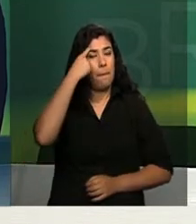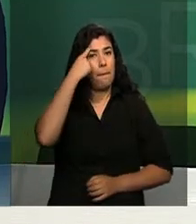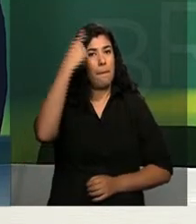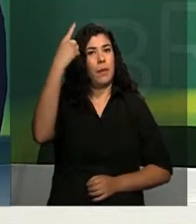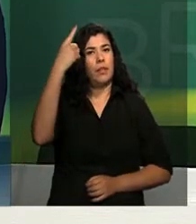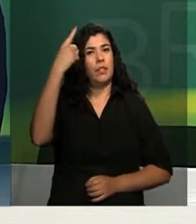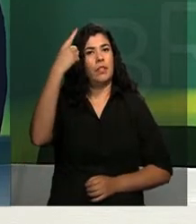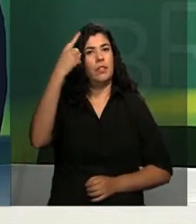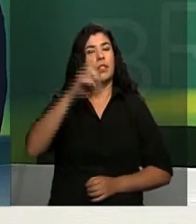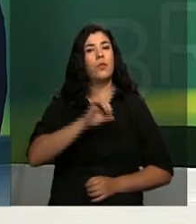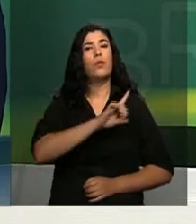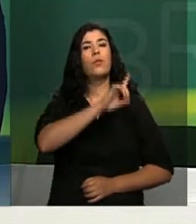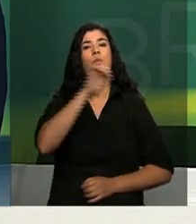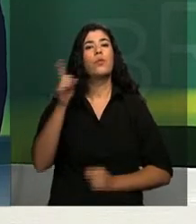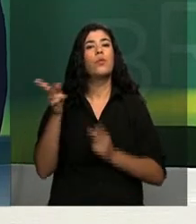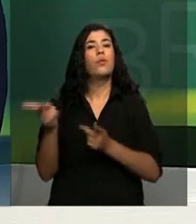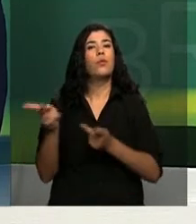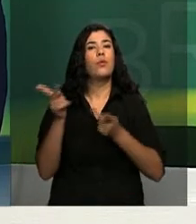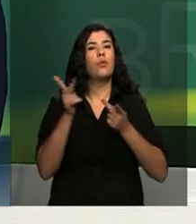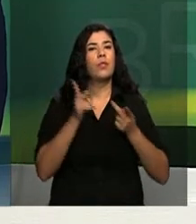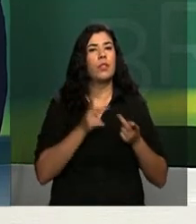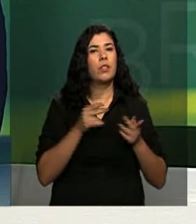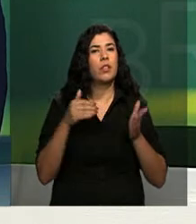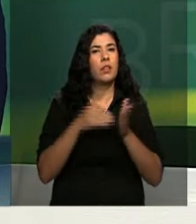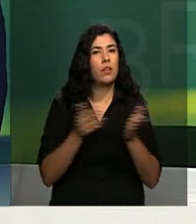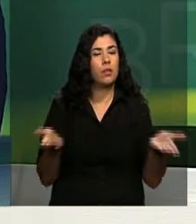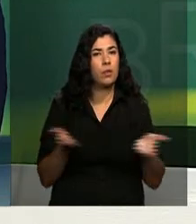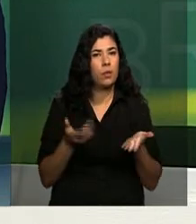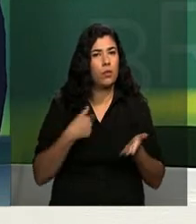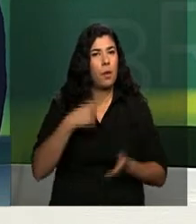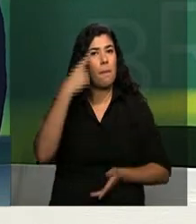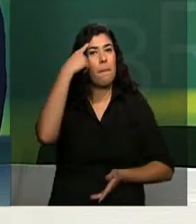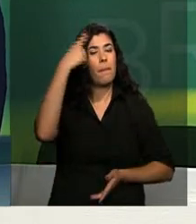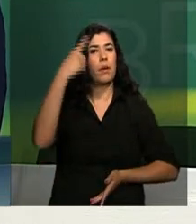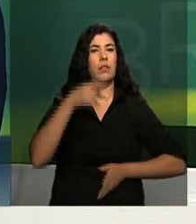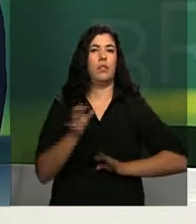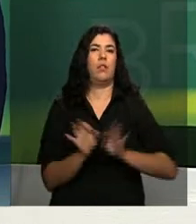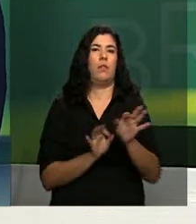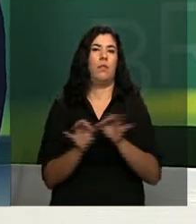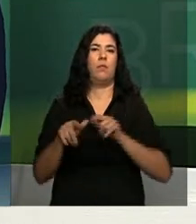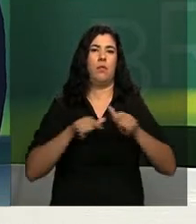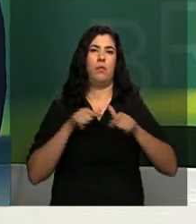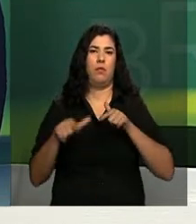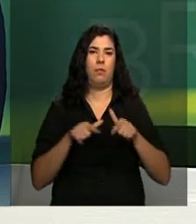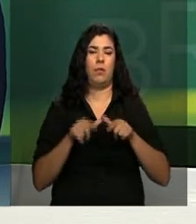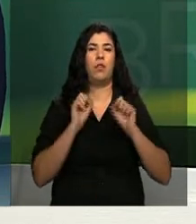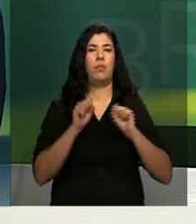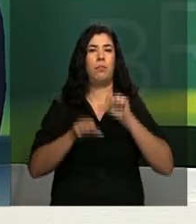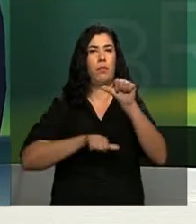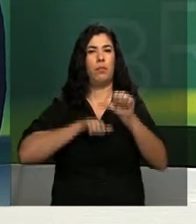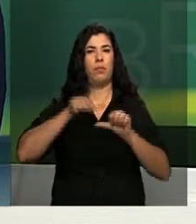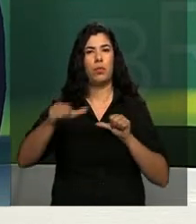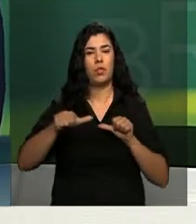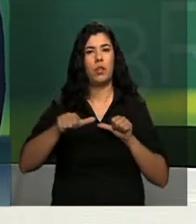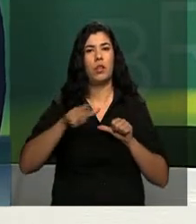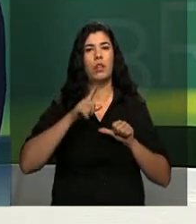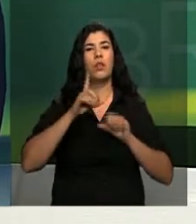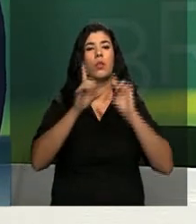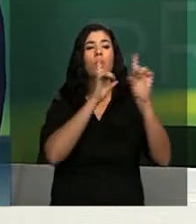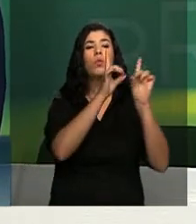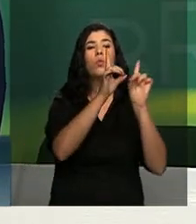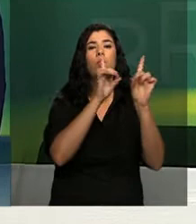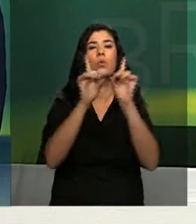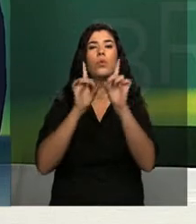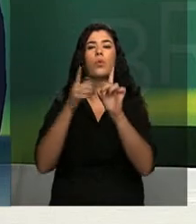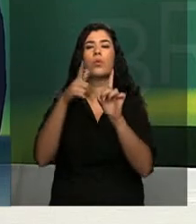ele do dia que eu fui convidado até agora, mas é um plano que, certamente, ele pode ser alterado com o diálogo que eu vou ter com os outros